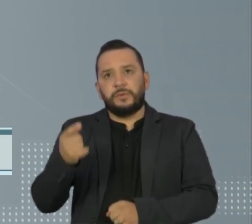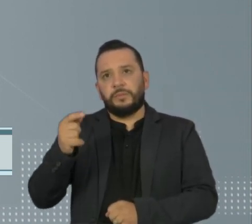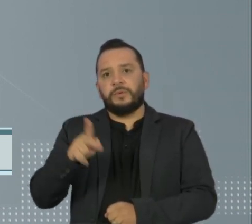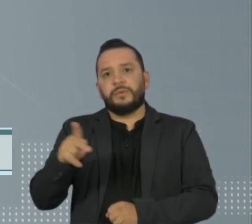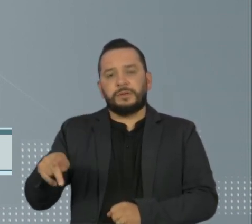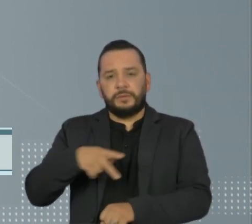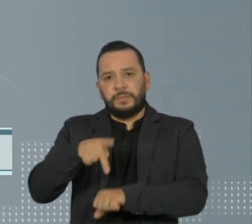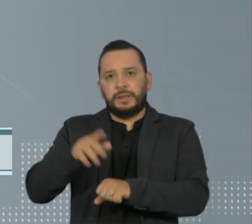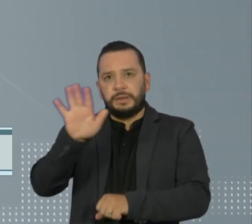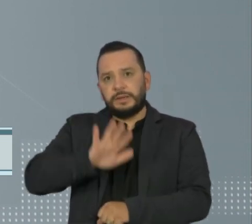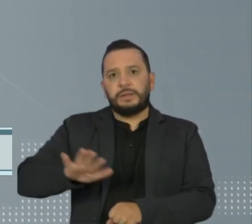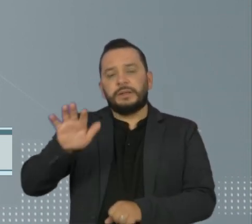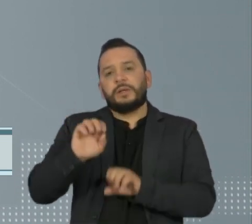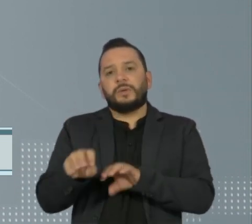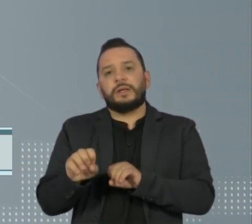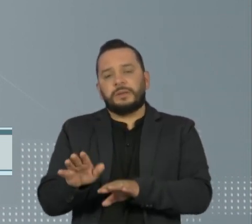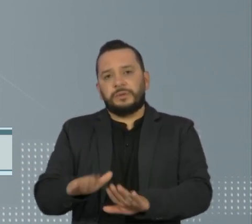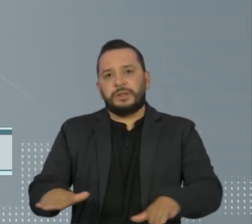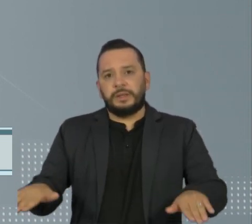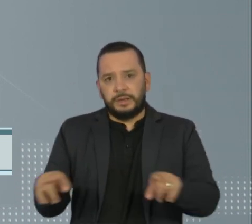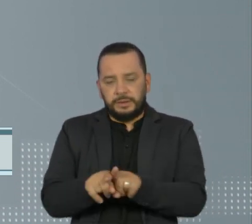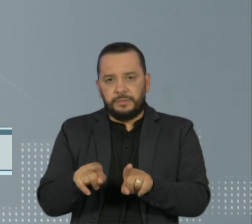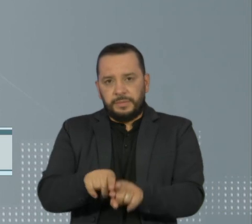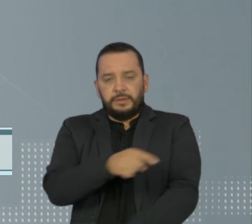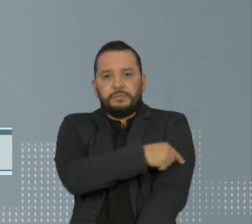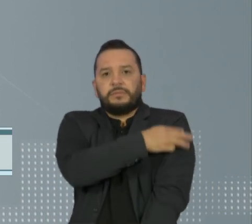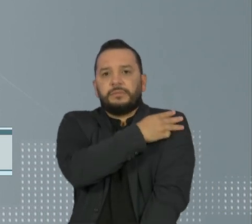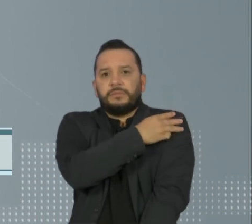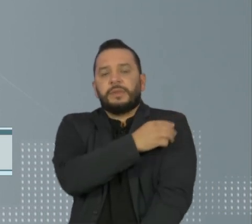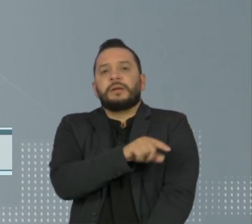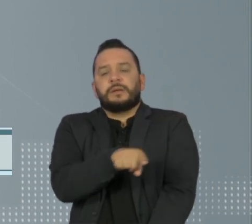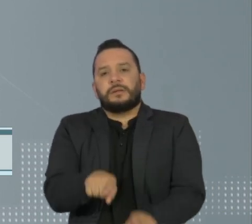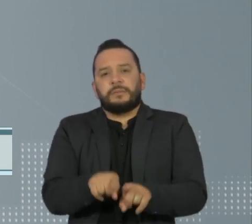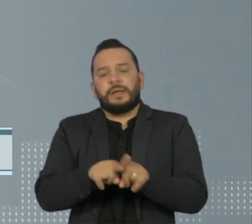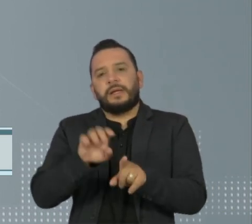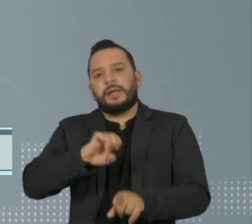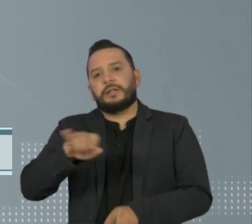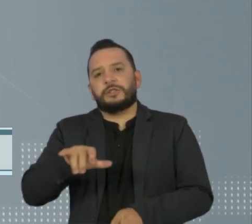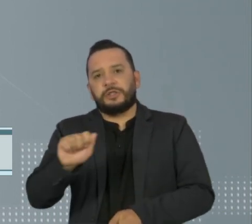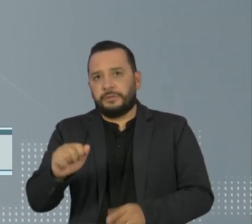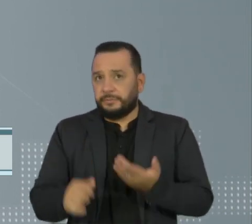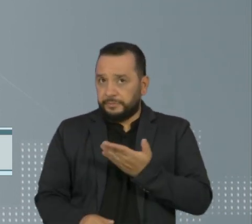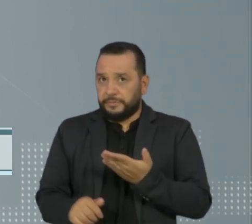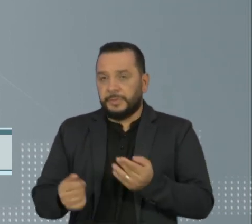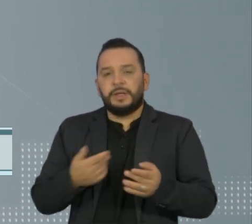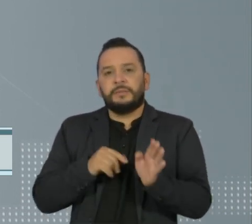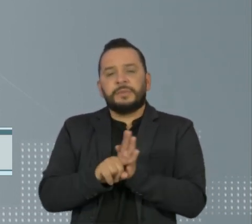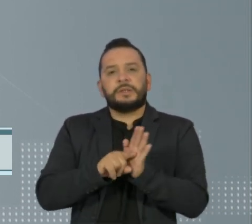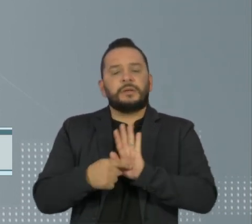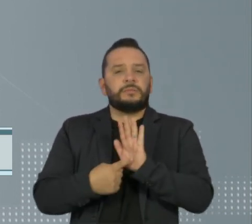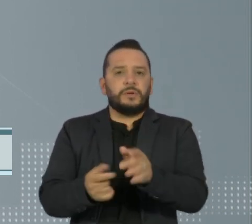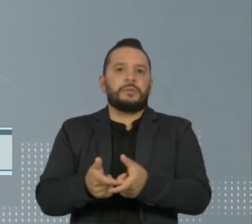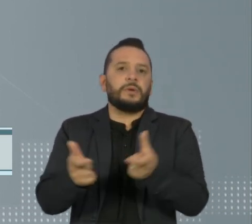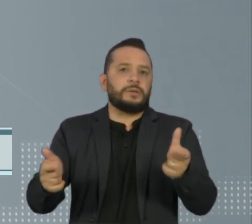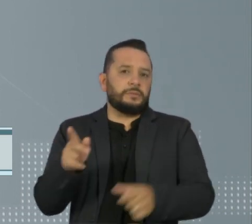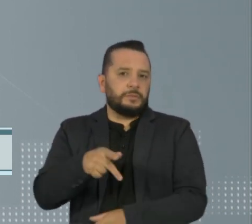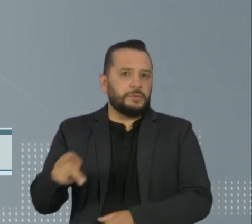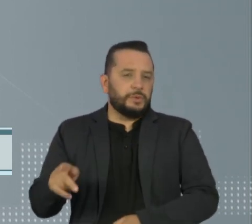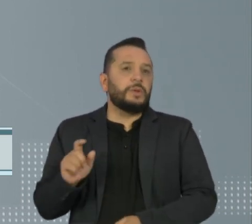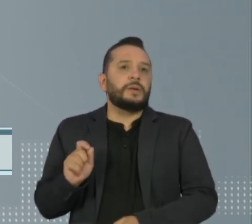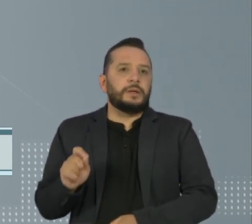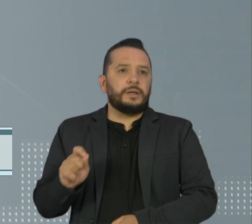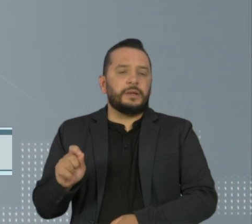o país que atuam na educação infantil, ensino fundamental e educação de jovens e adultos. Os dados revelam que a maioria dos professores